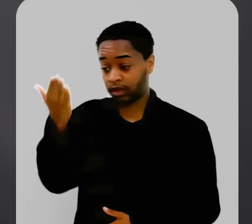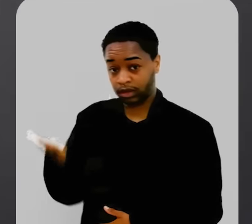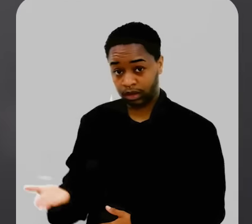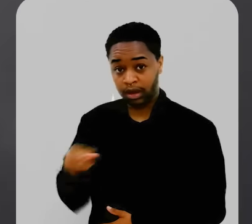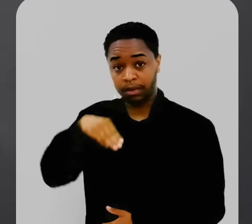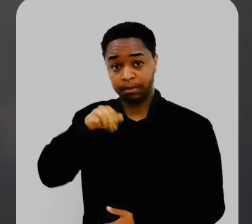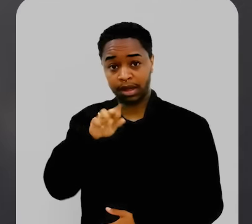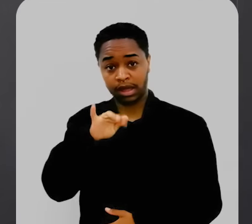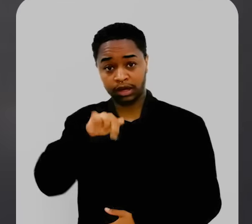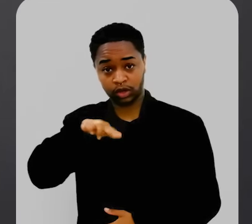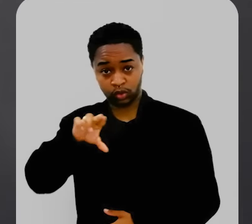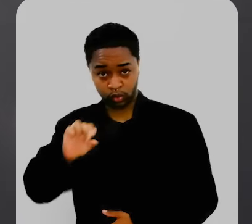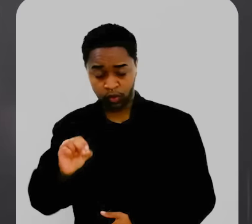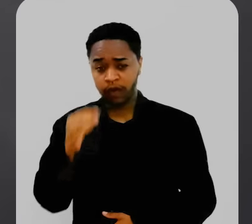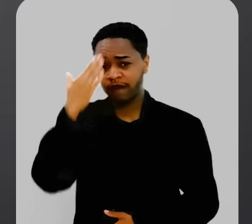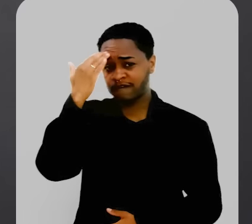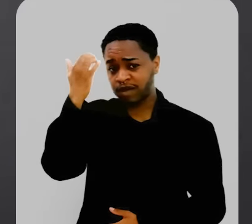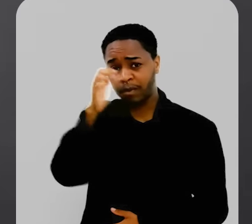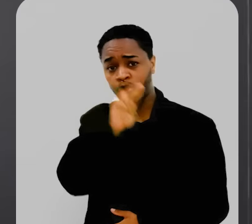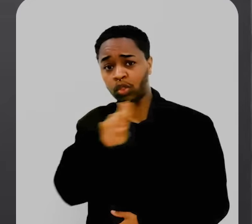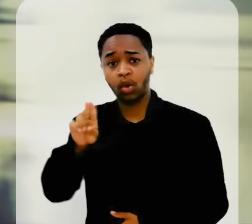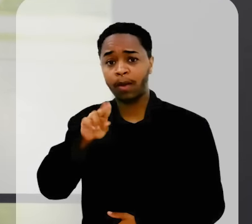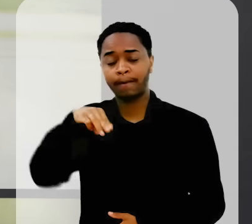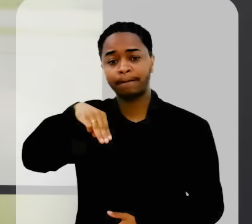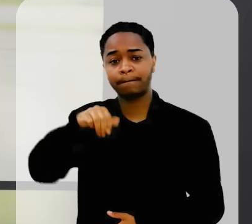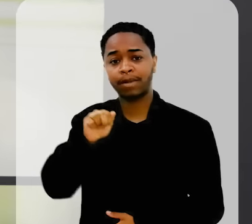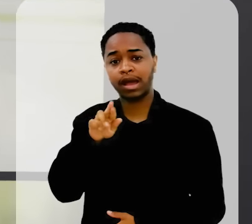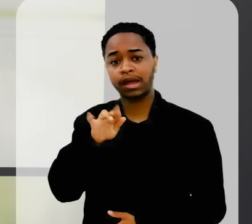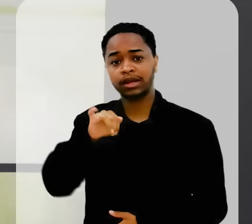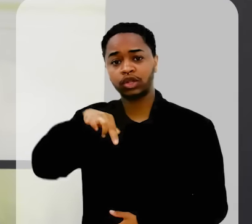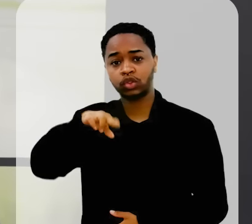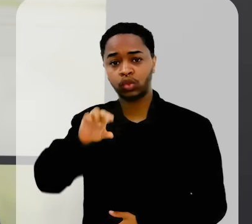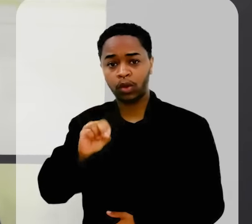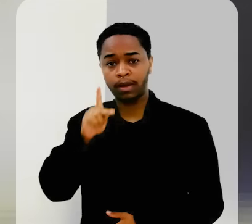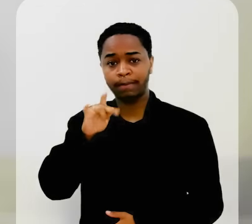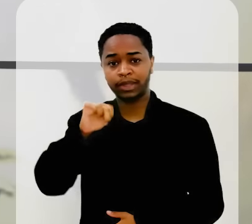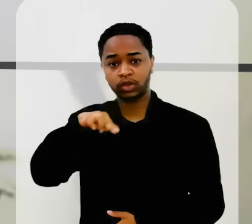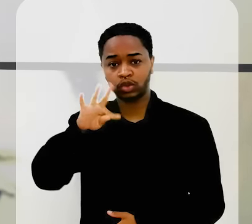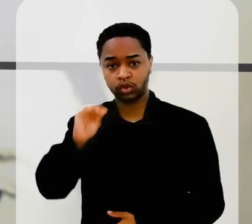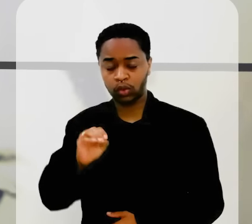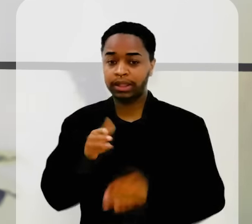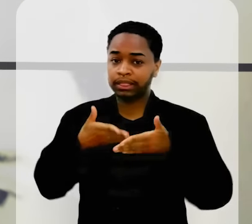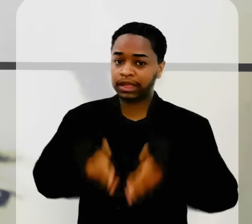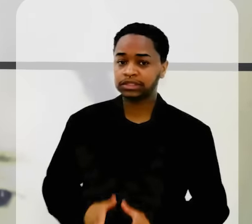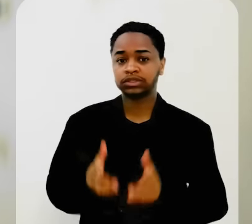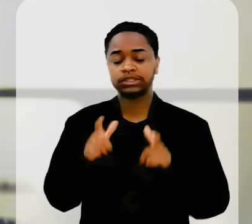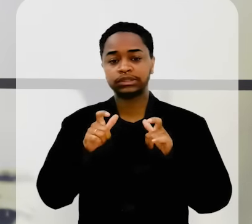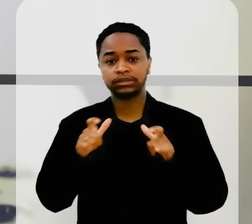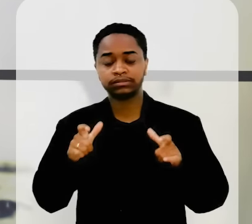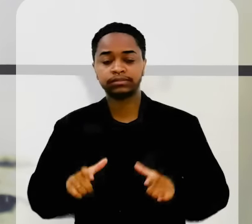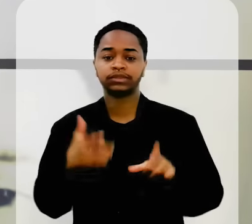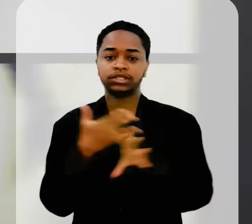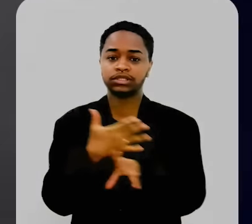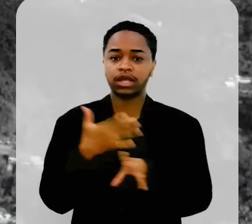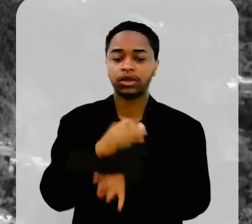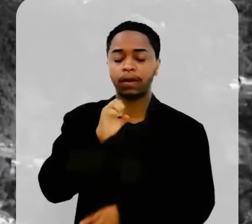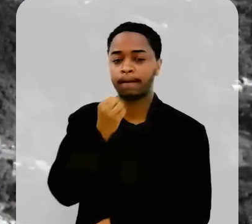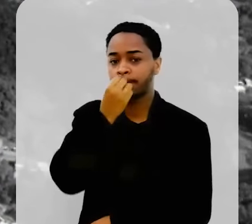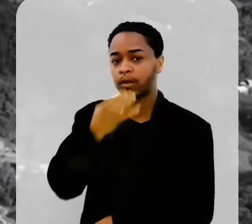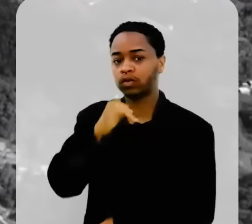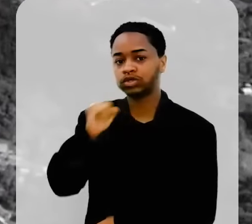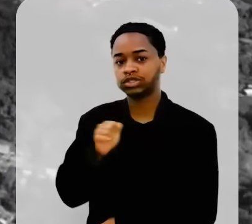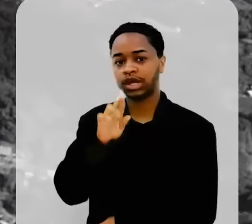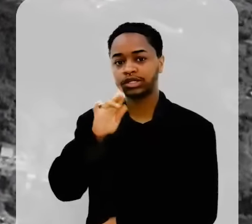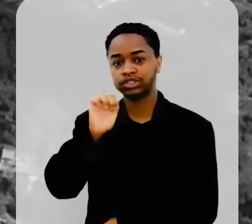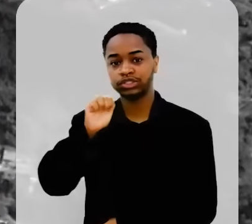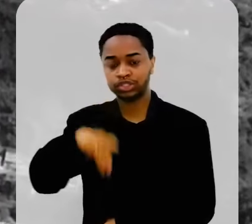Marino do Espírito Santo Pinto, mais conhecido como Marino Pinto, nasceu em Bom Jardim, município da região serrana do estado do